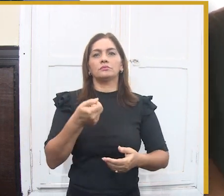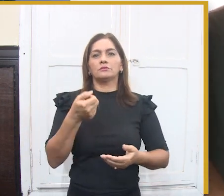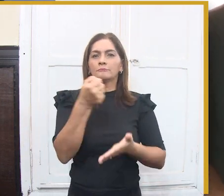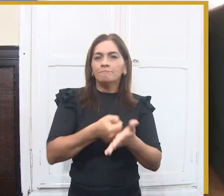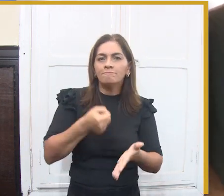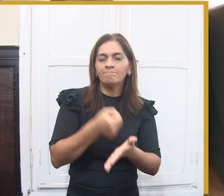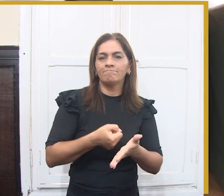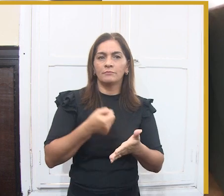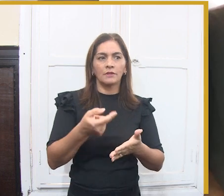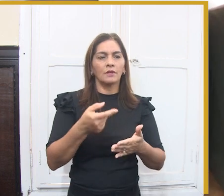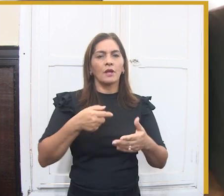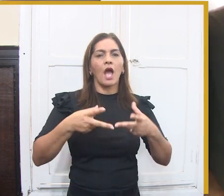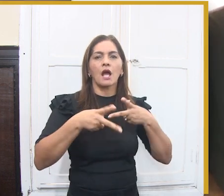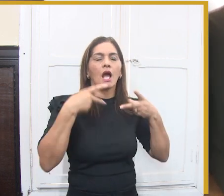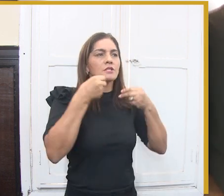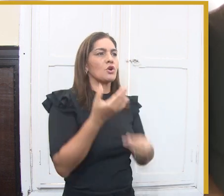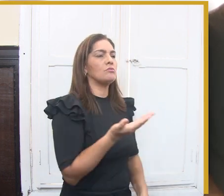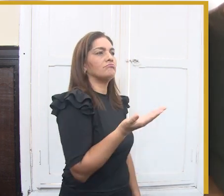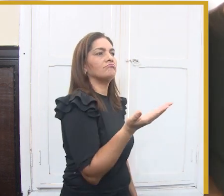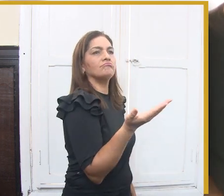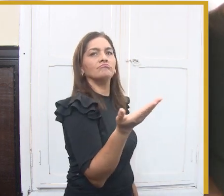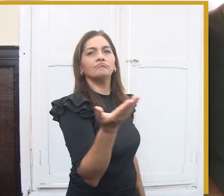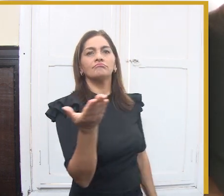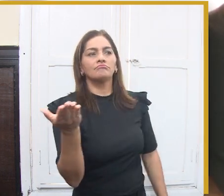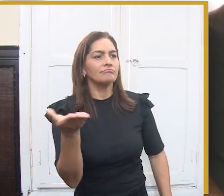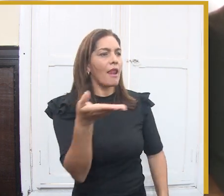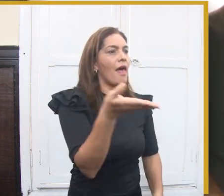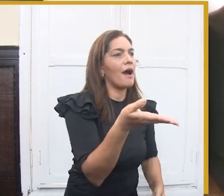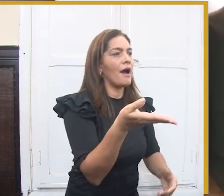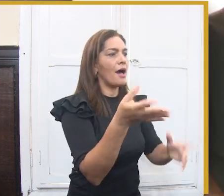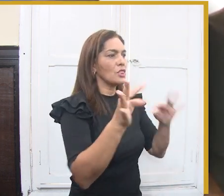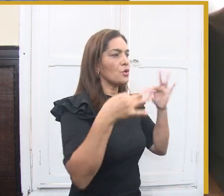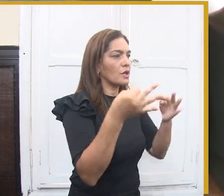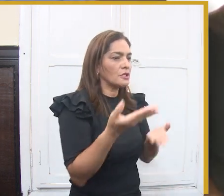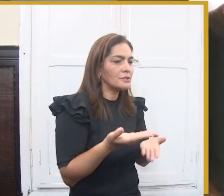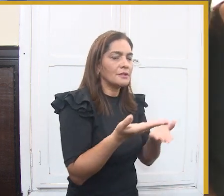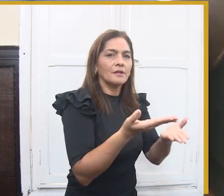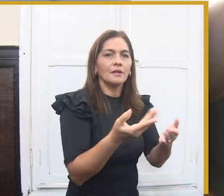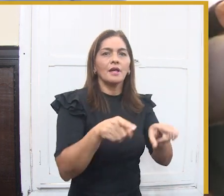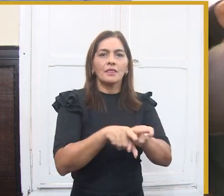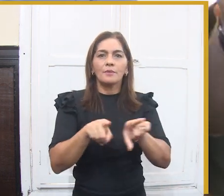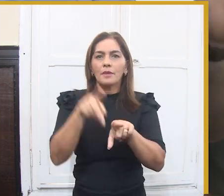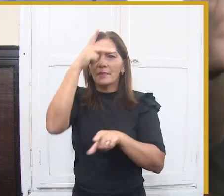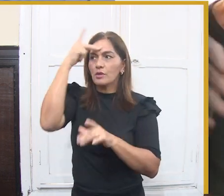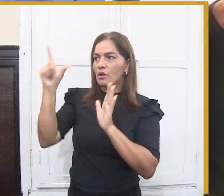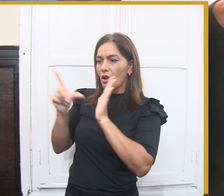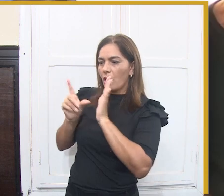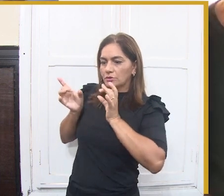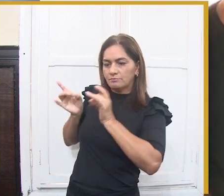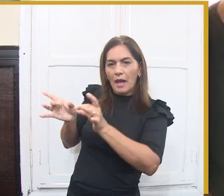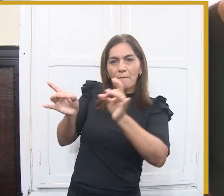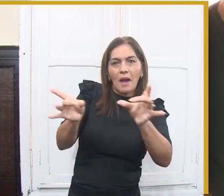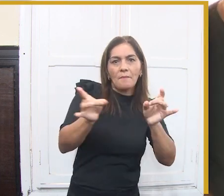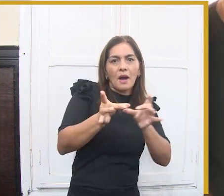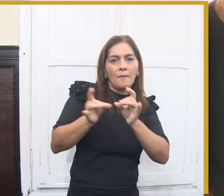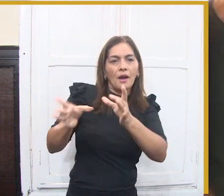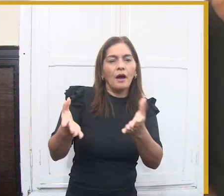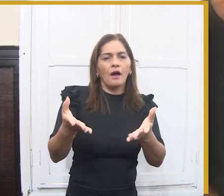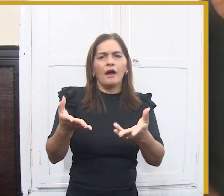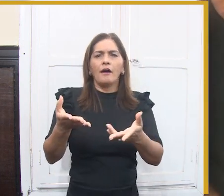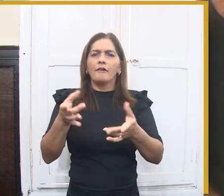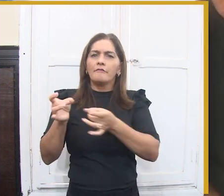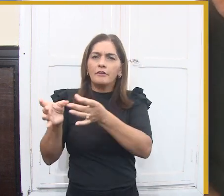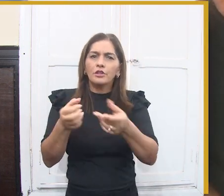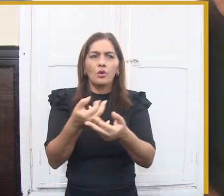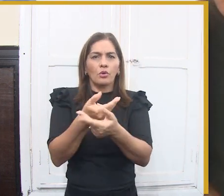dedicaram, desde o poeta Ronaldo, o Heraldo César, lá atrás, a todos que deram a sua contribuição, que se